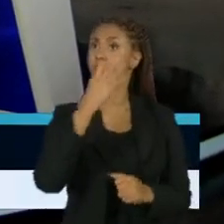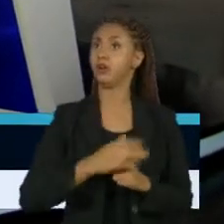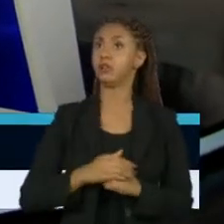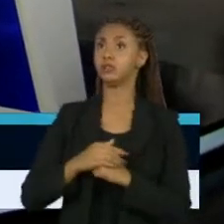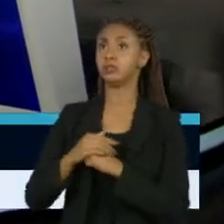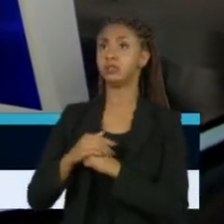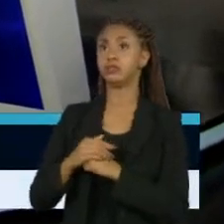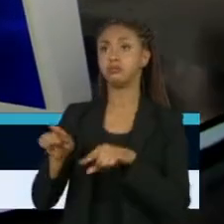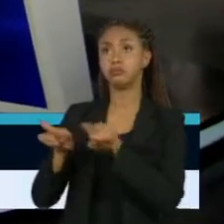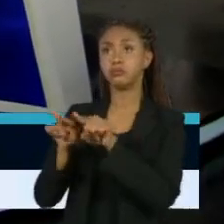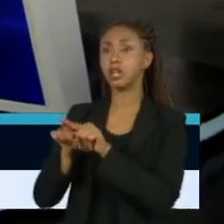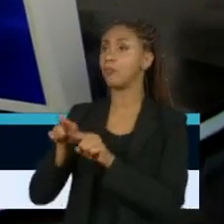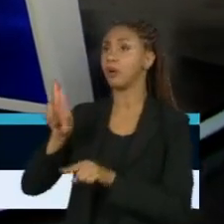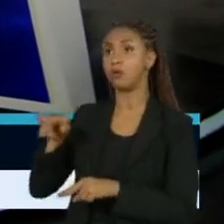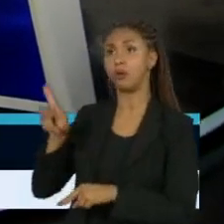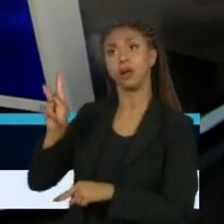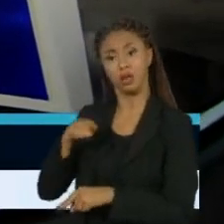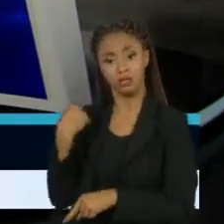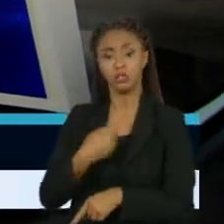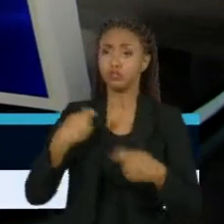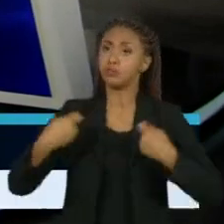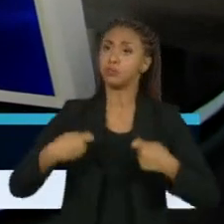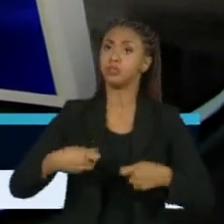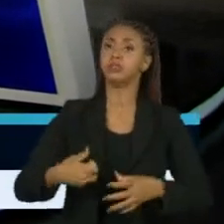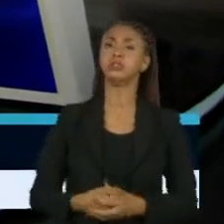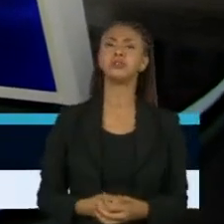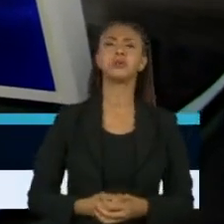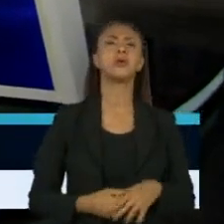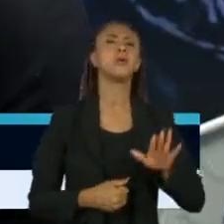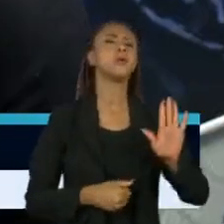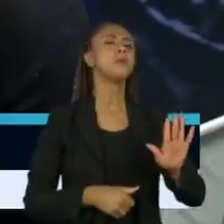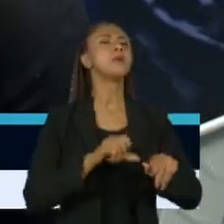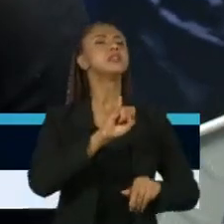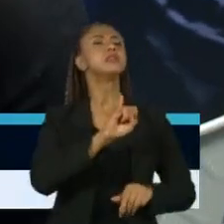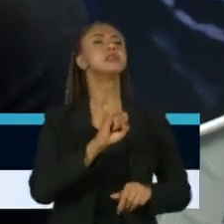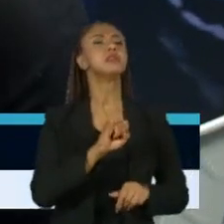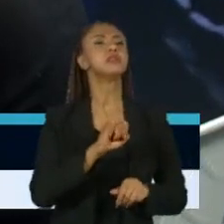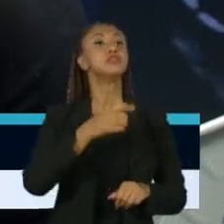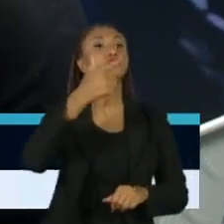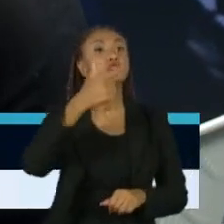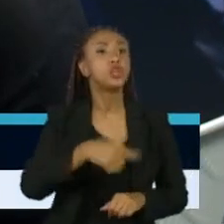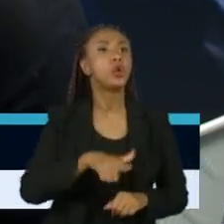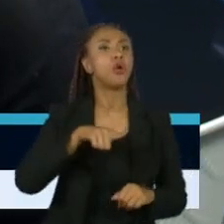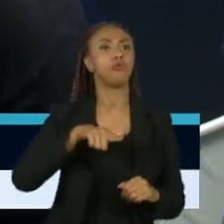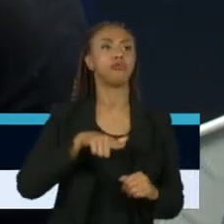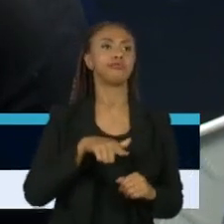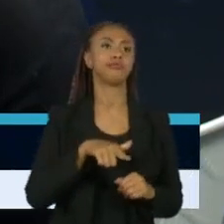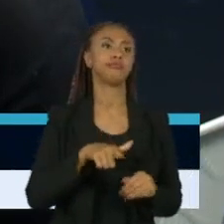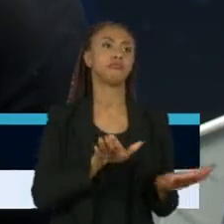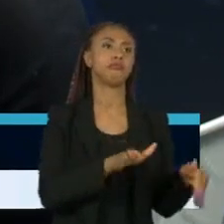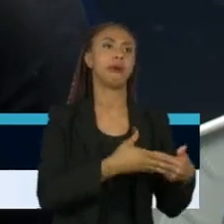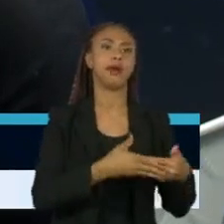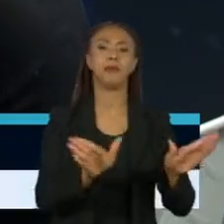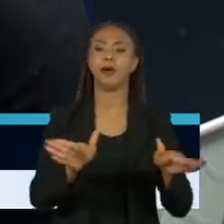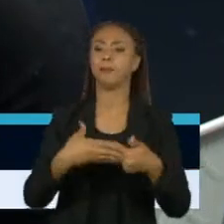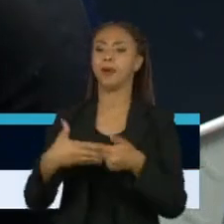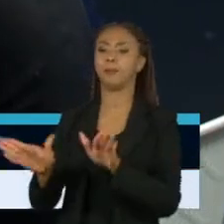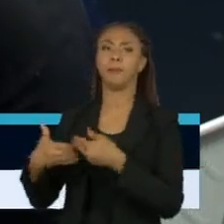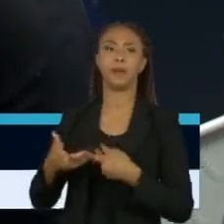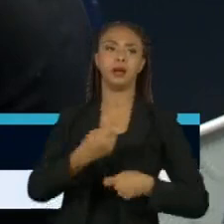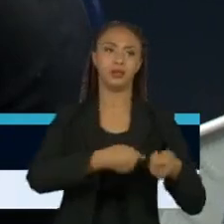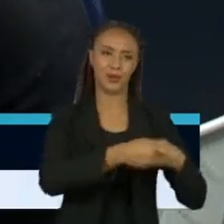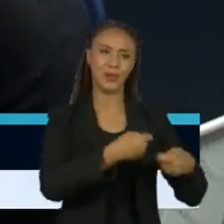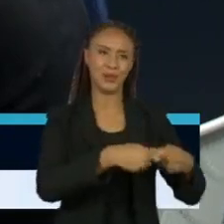por exemplo. E a gente precisa disso. Se o mundo entrar de novo no modo abre e fecha da economia e